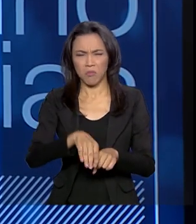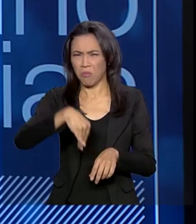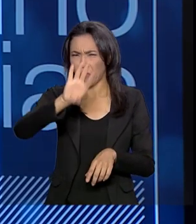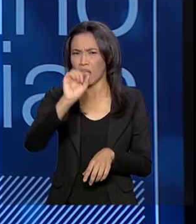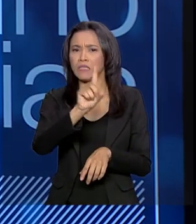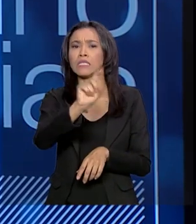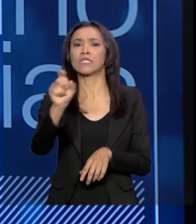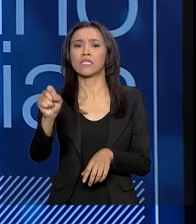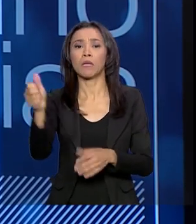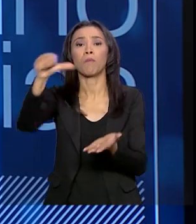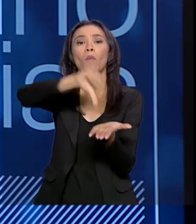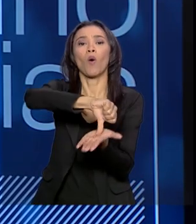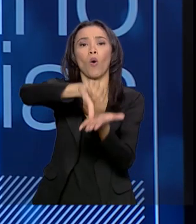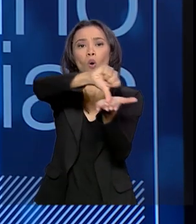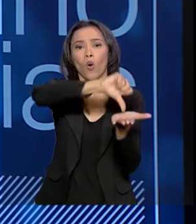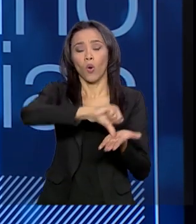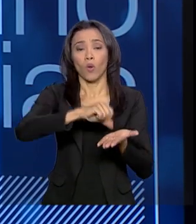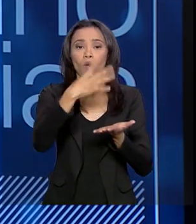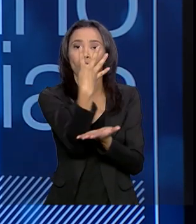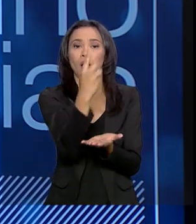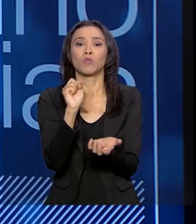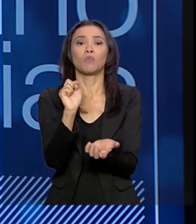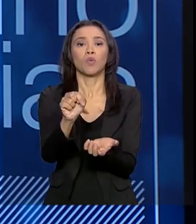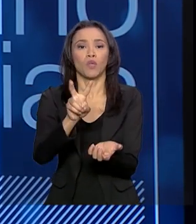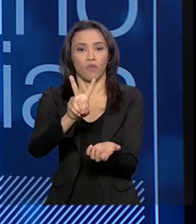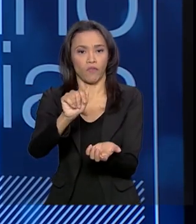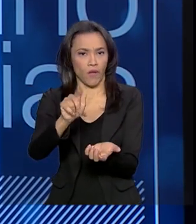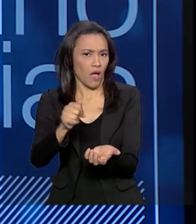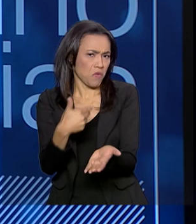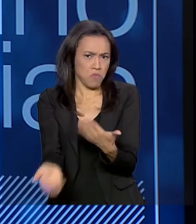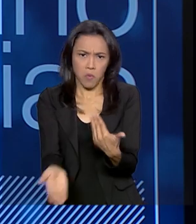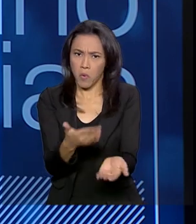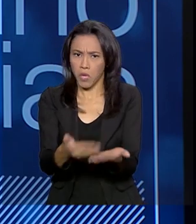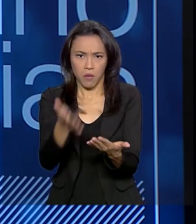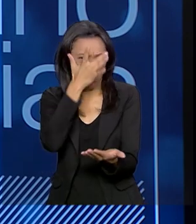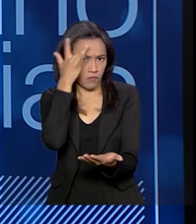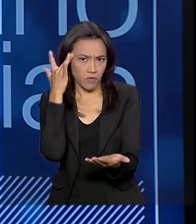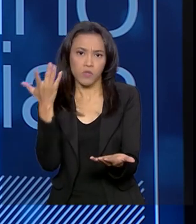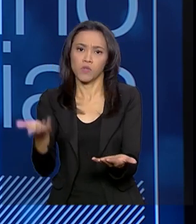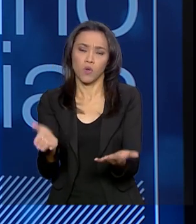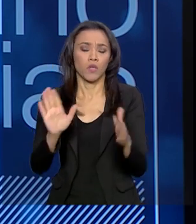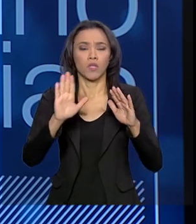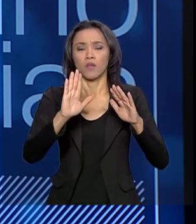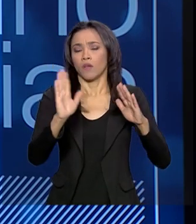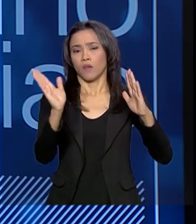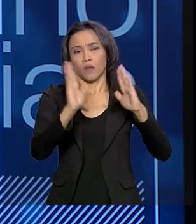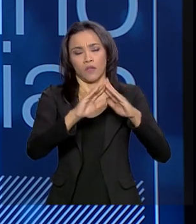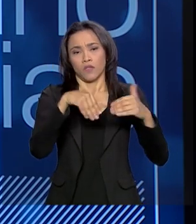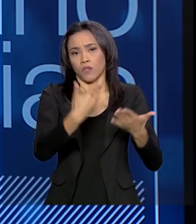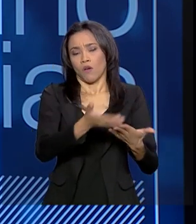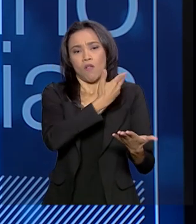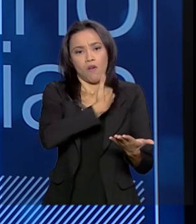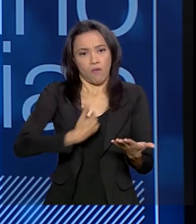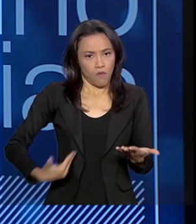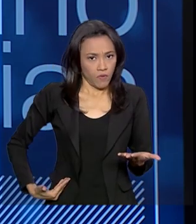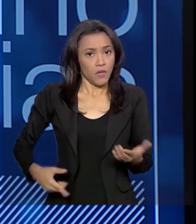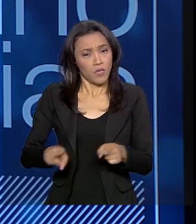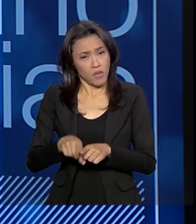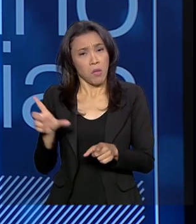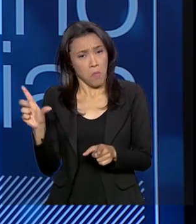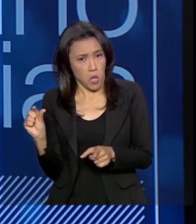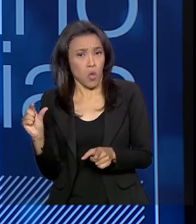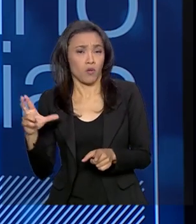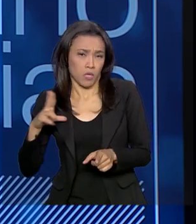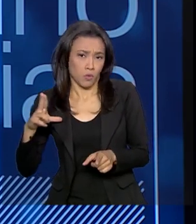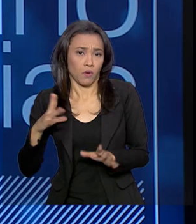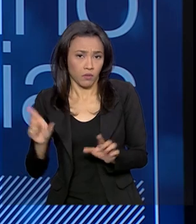em todo o Brasil, 4 mil vagas abertas a qualquer professor da rede, seja pública e em menor escala da privada, mas também.